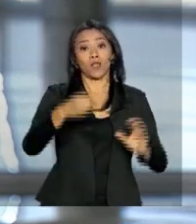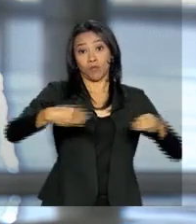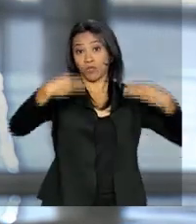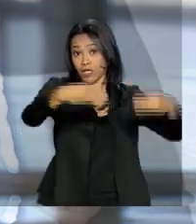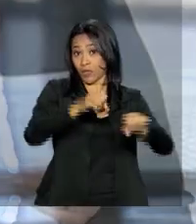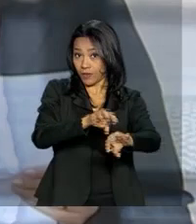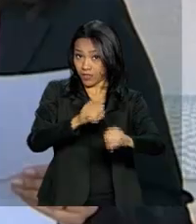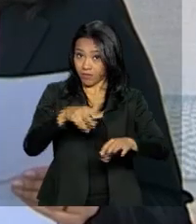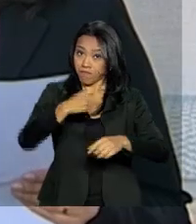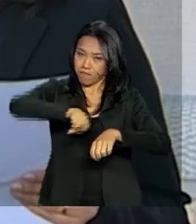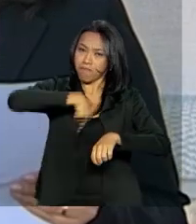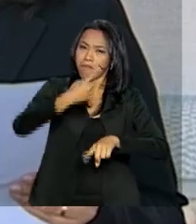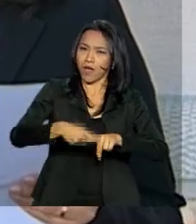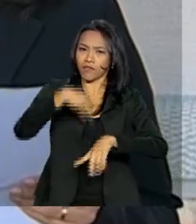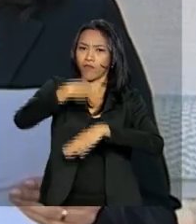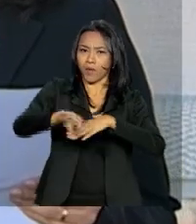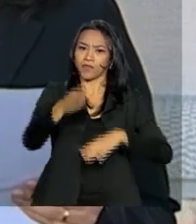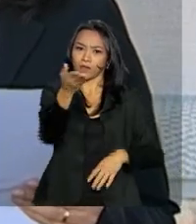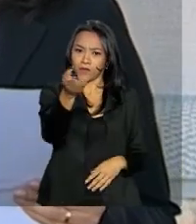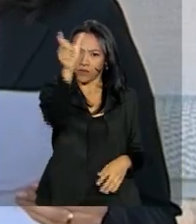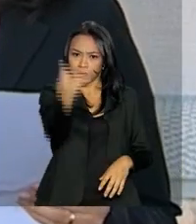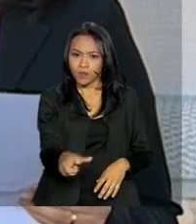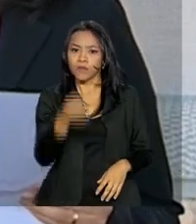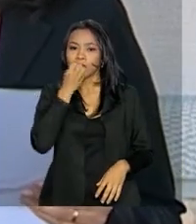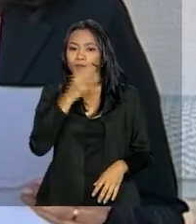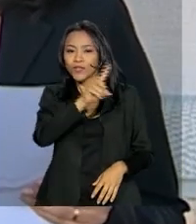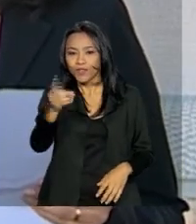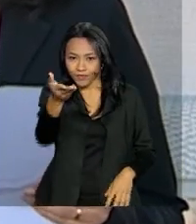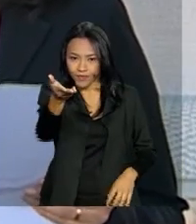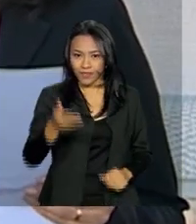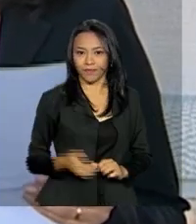Fernandes tem mais informações. Bom dia, Márcia. É com você.